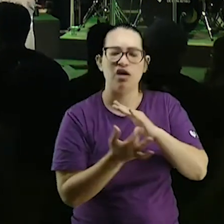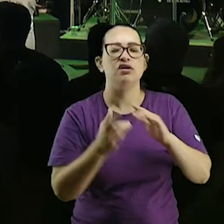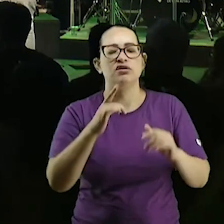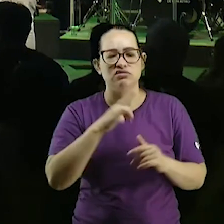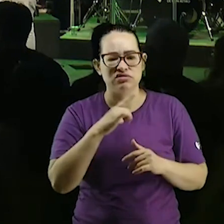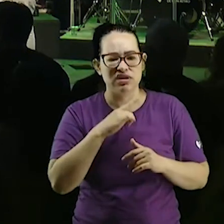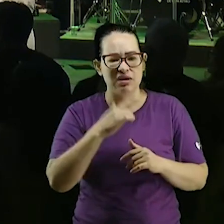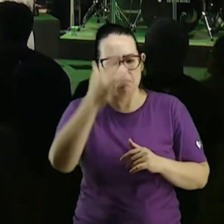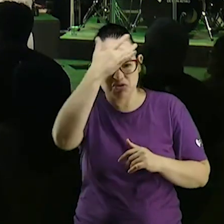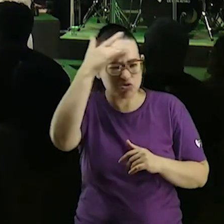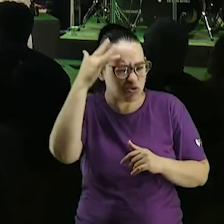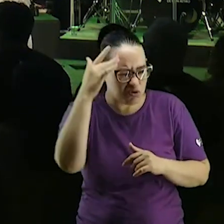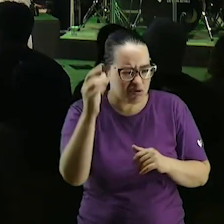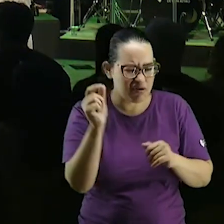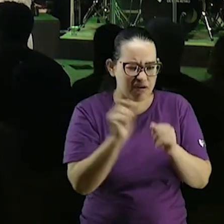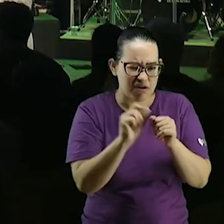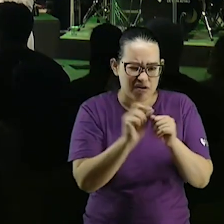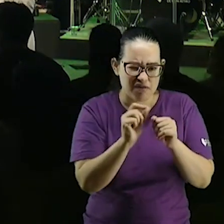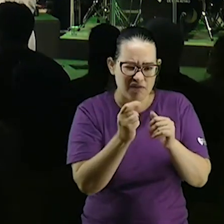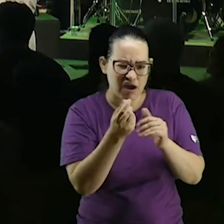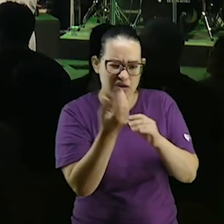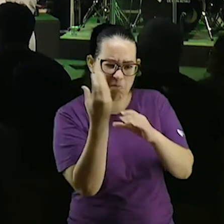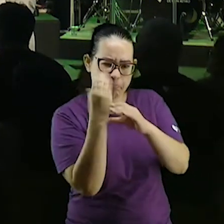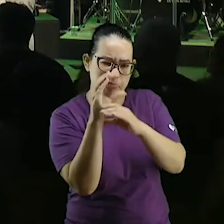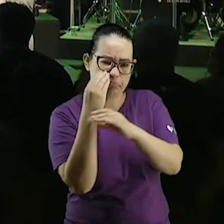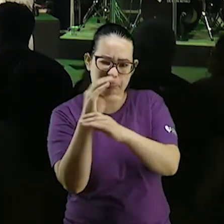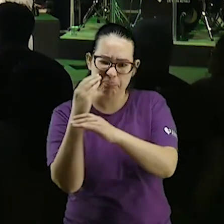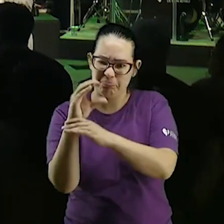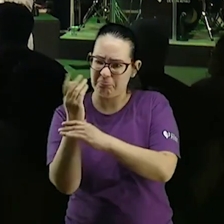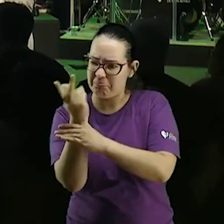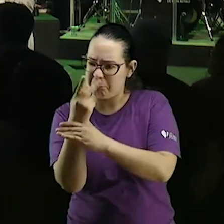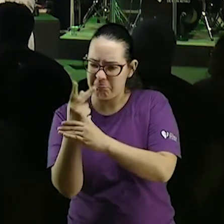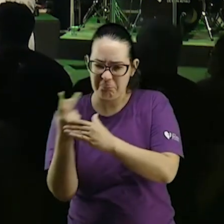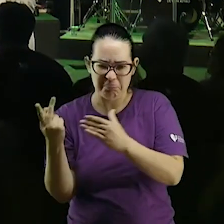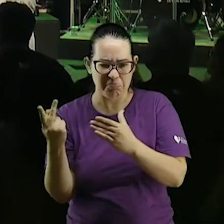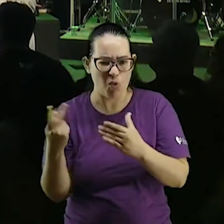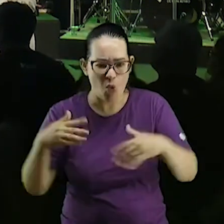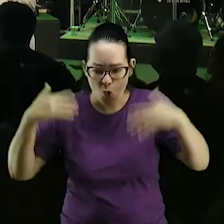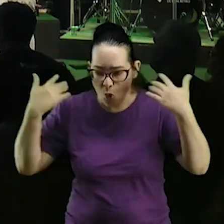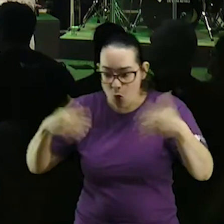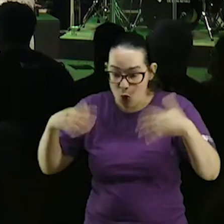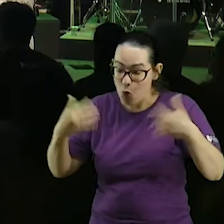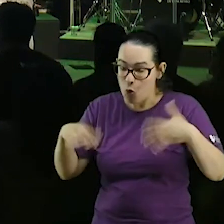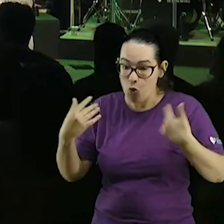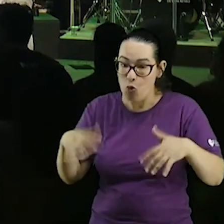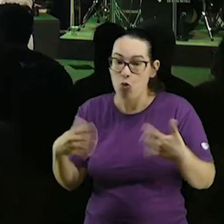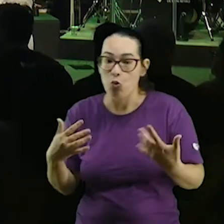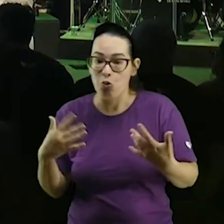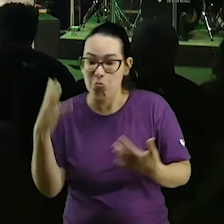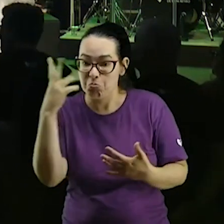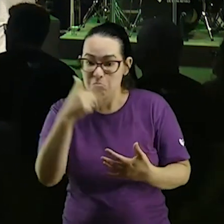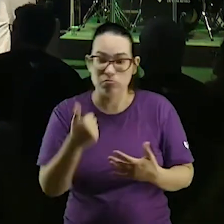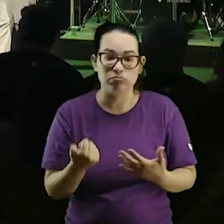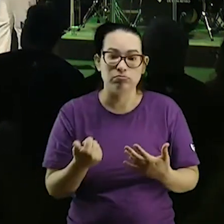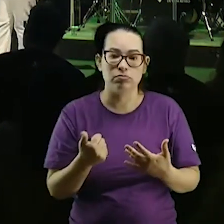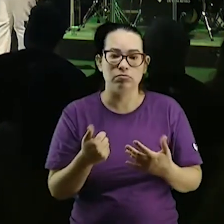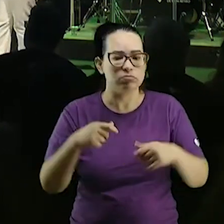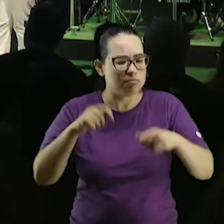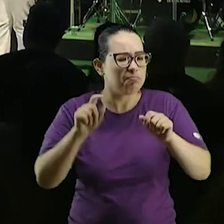umas postagens eu falo meu Deus profissional entrega isso para o senhor também